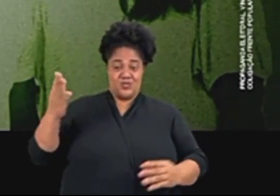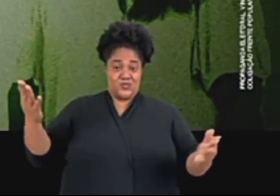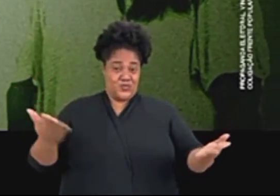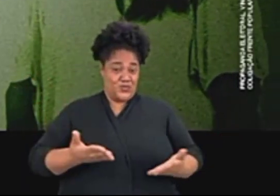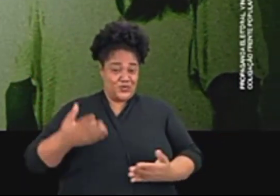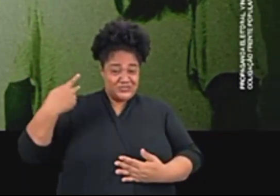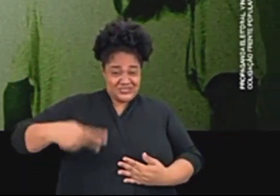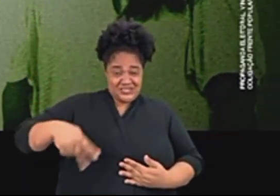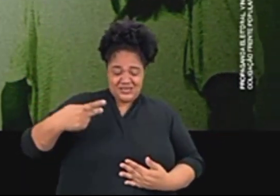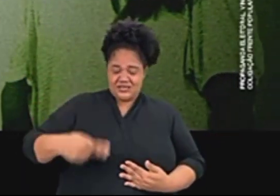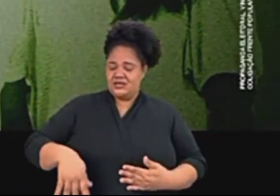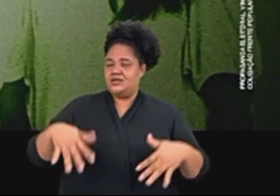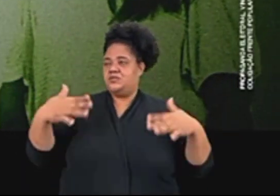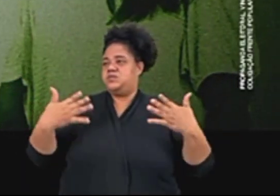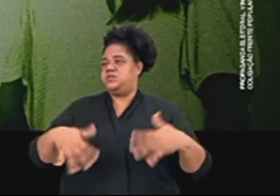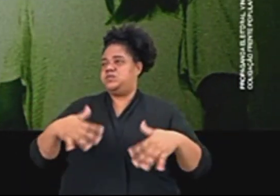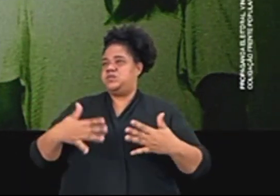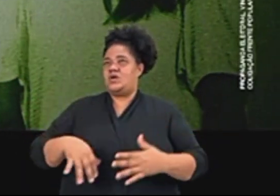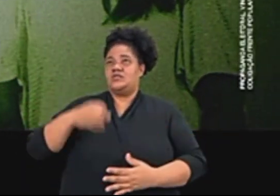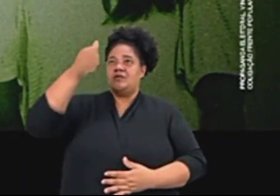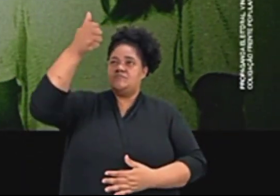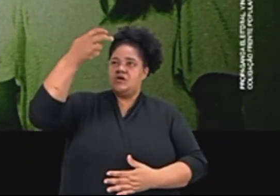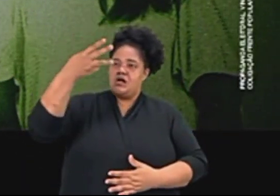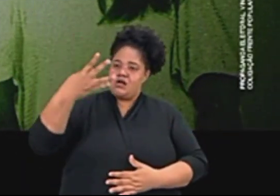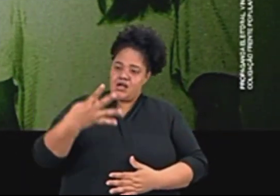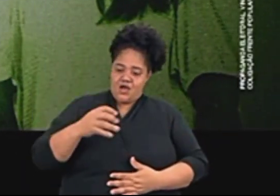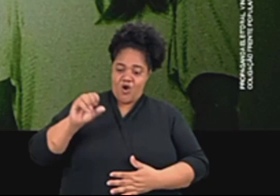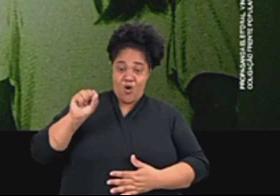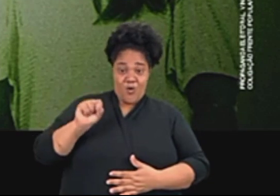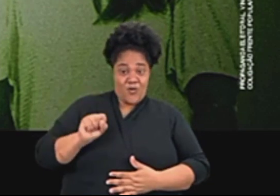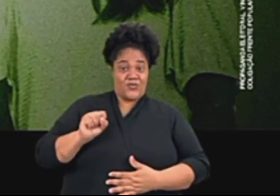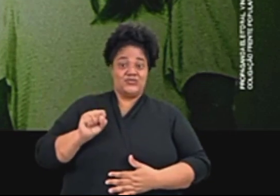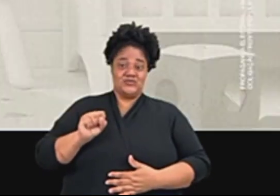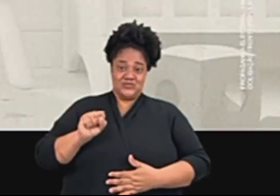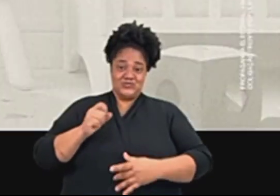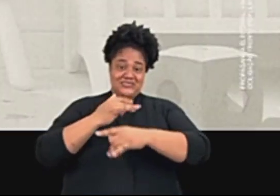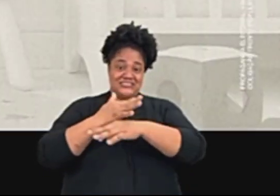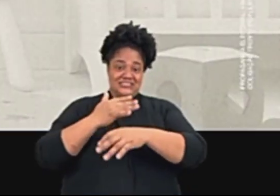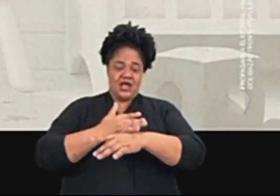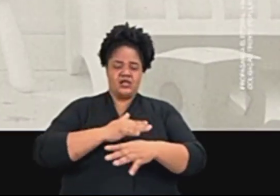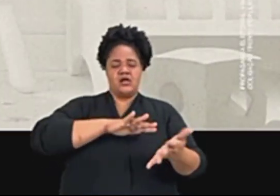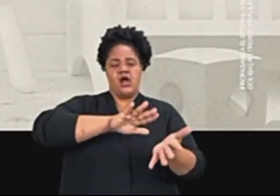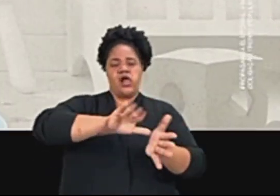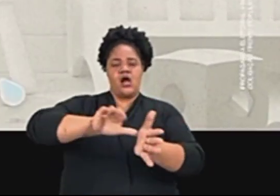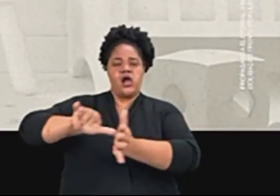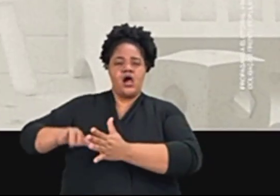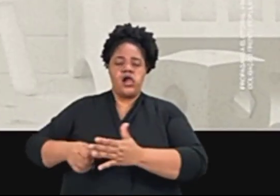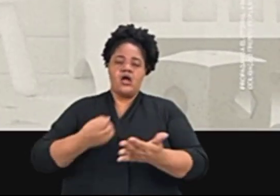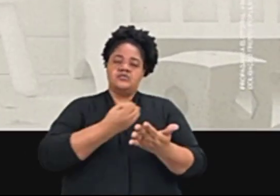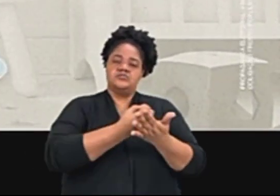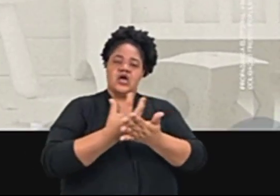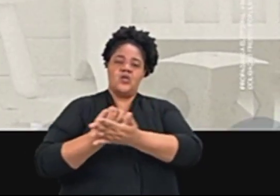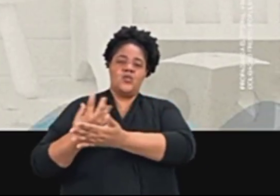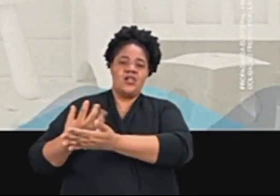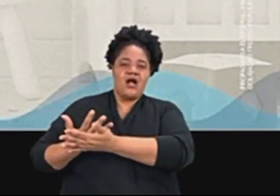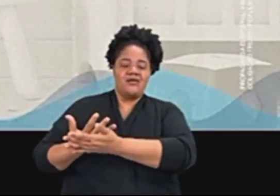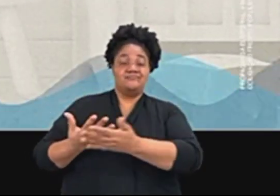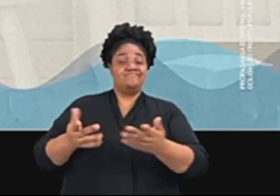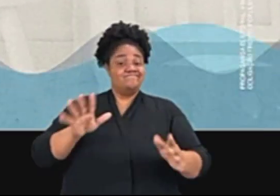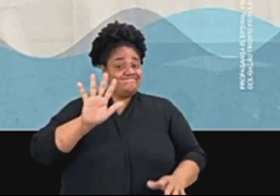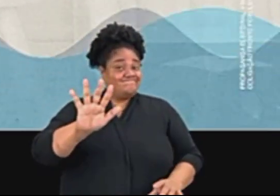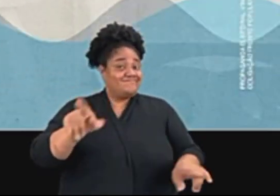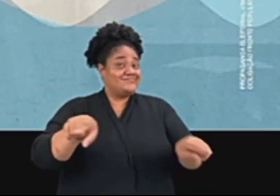oitava cidade com o maior número de furtos de celular do Brasil. E não para por aí. Mortalidade infantil. Em